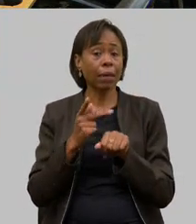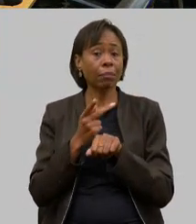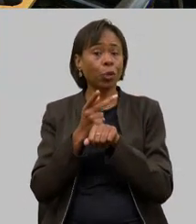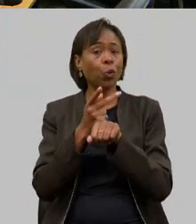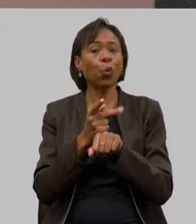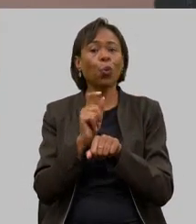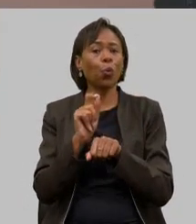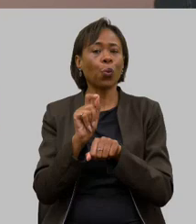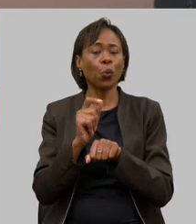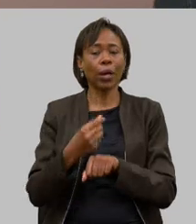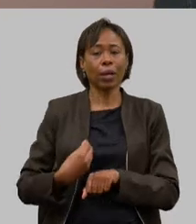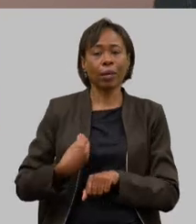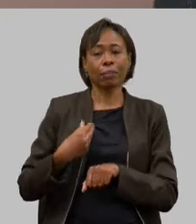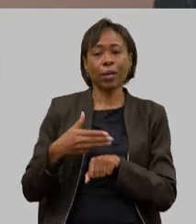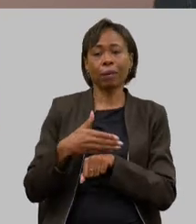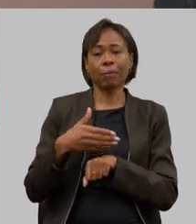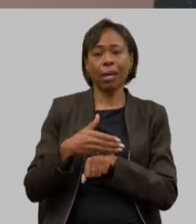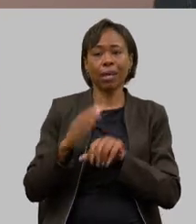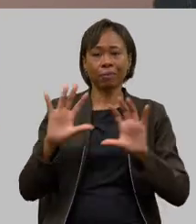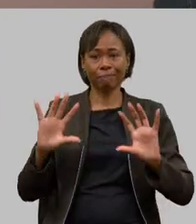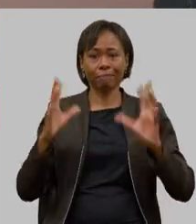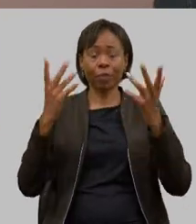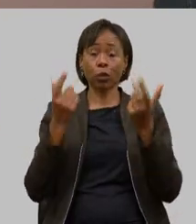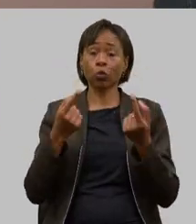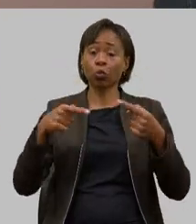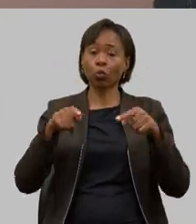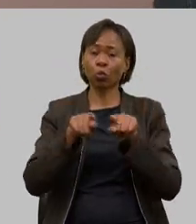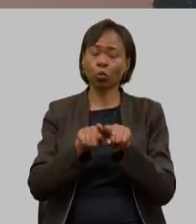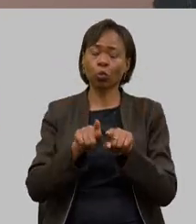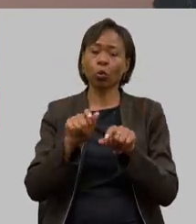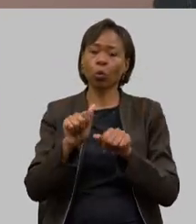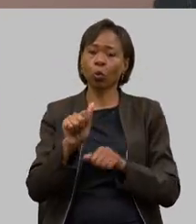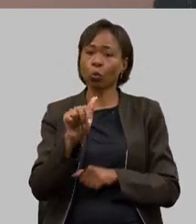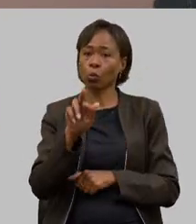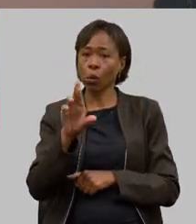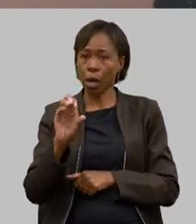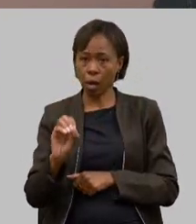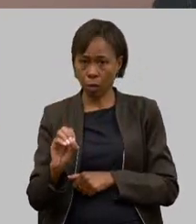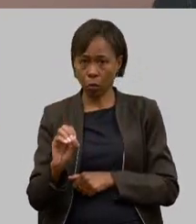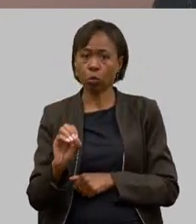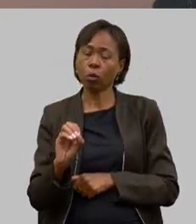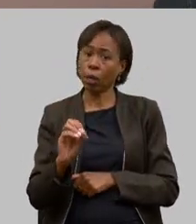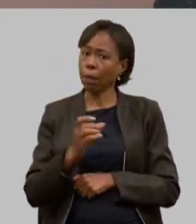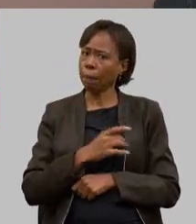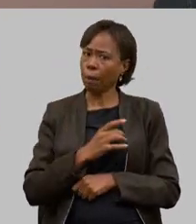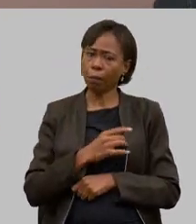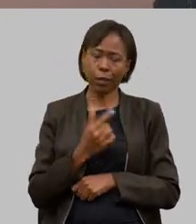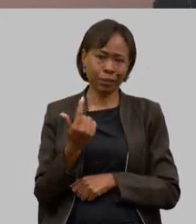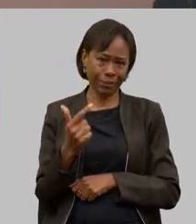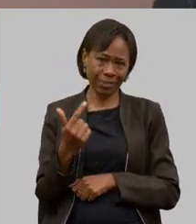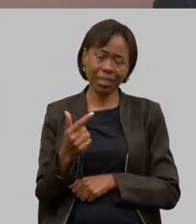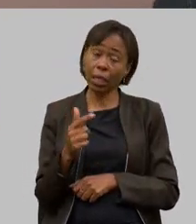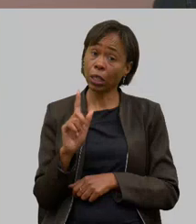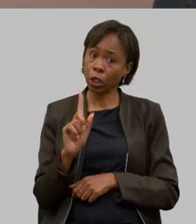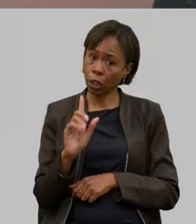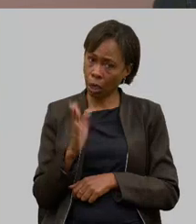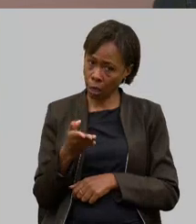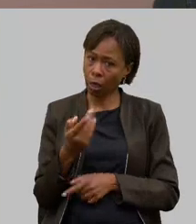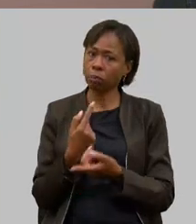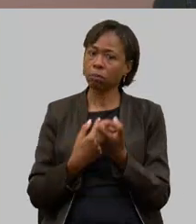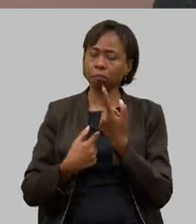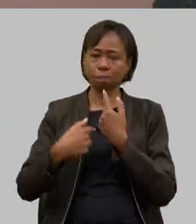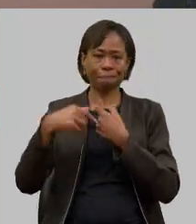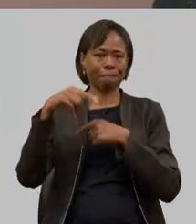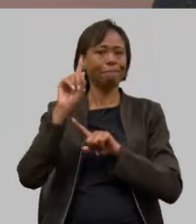água para poder ouvir mais estar na ponta aparecendo sem medo de apanhar então eu acho que isso aí já é uma evolução fantástica por parte